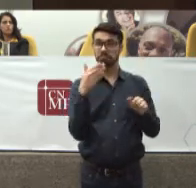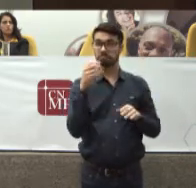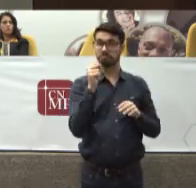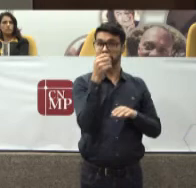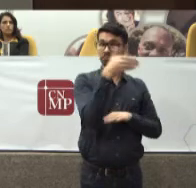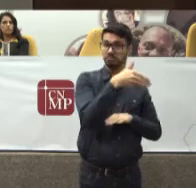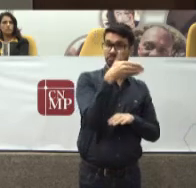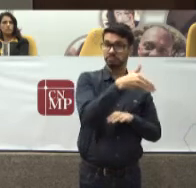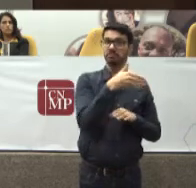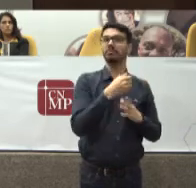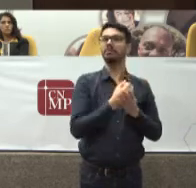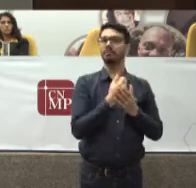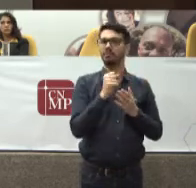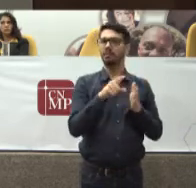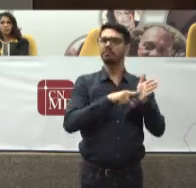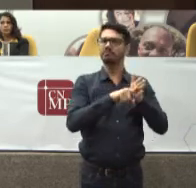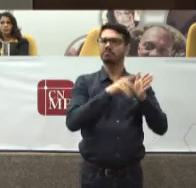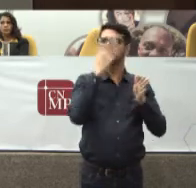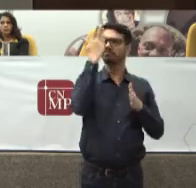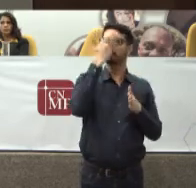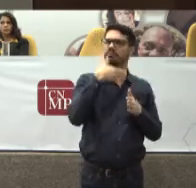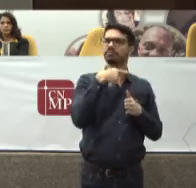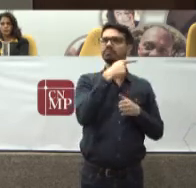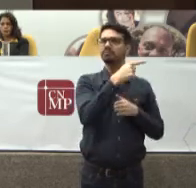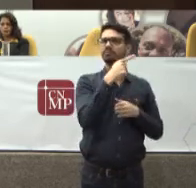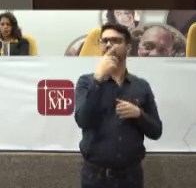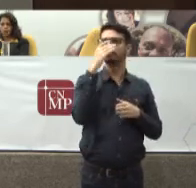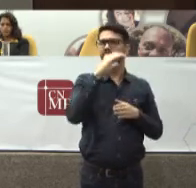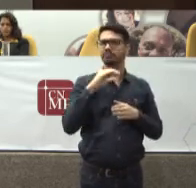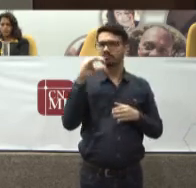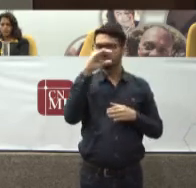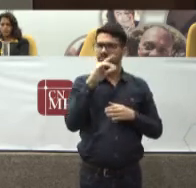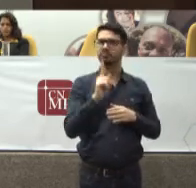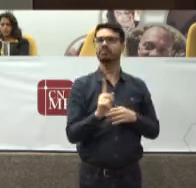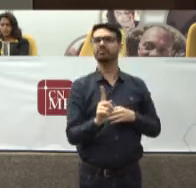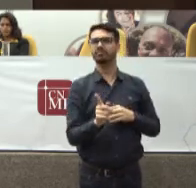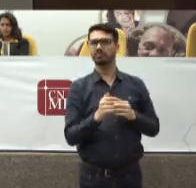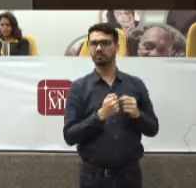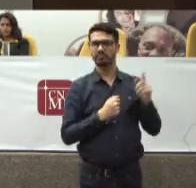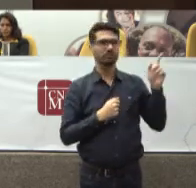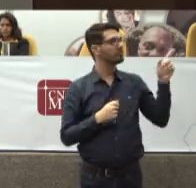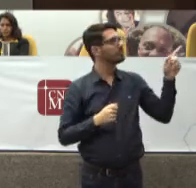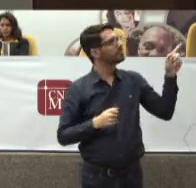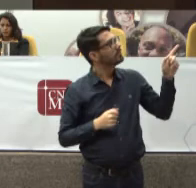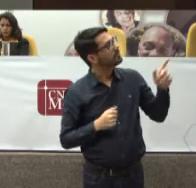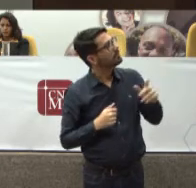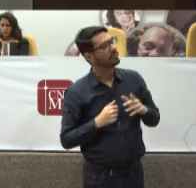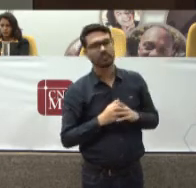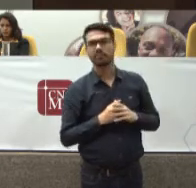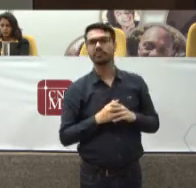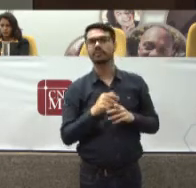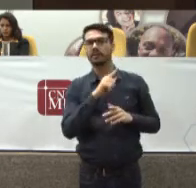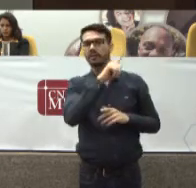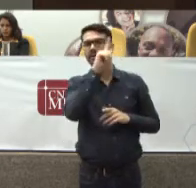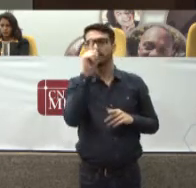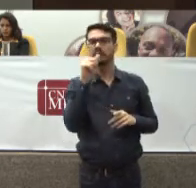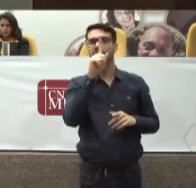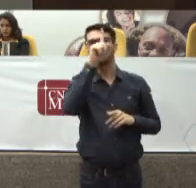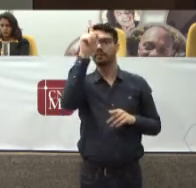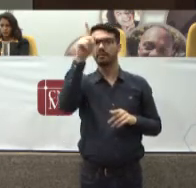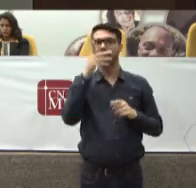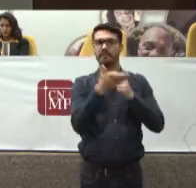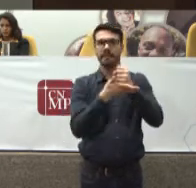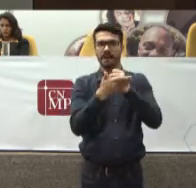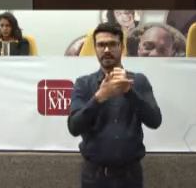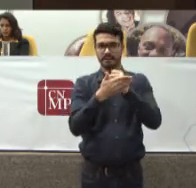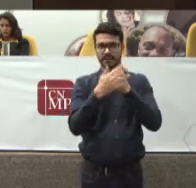verificados As evidências científicas E o principal Deles É o Cochrane Library Sediado Na Inglaterra E que os